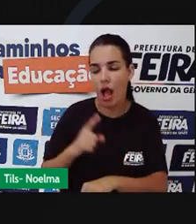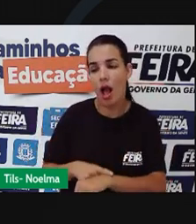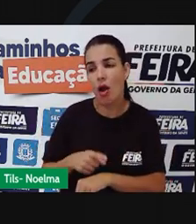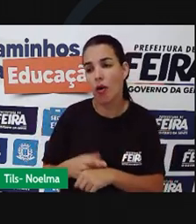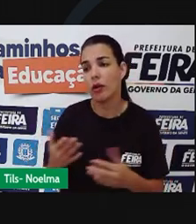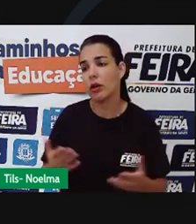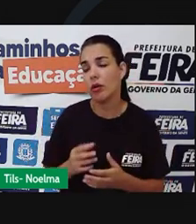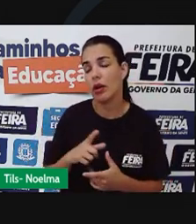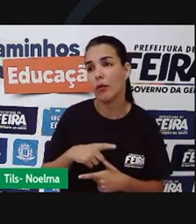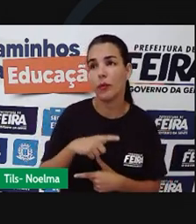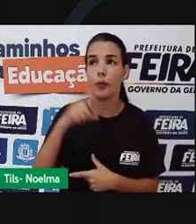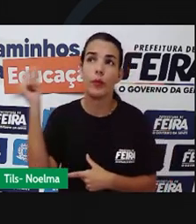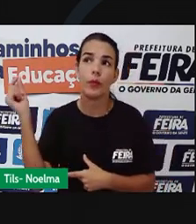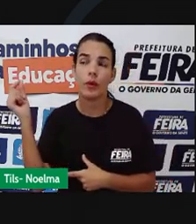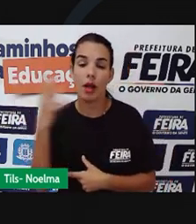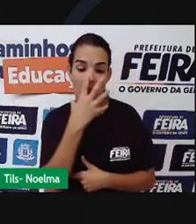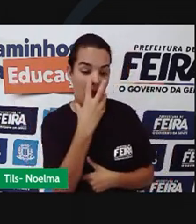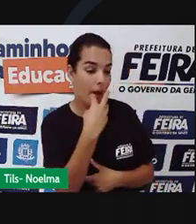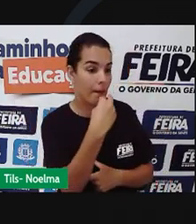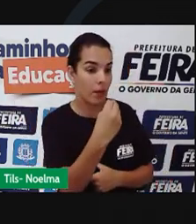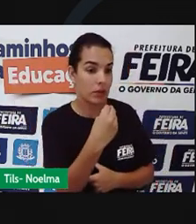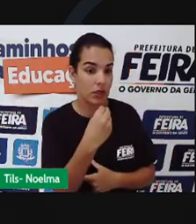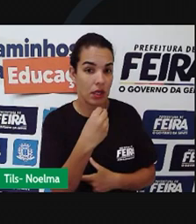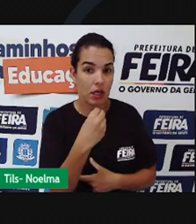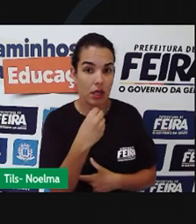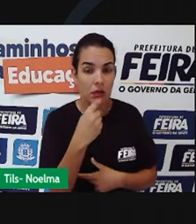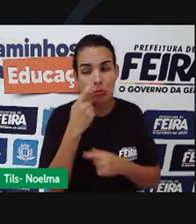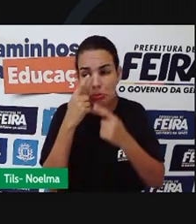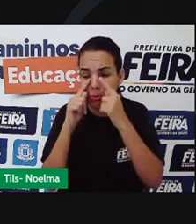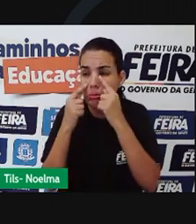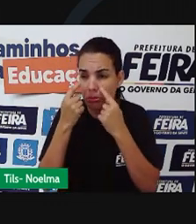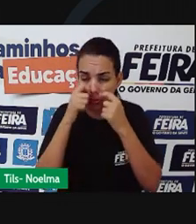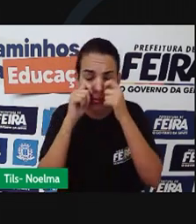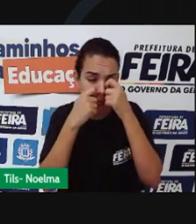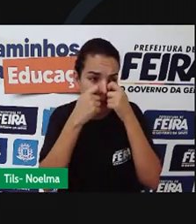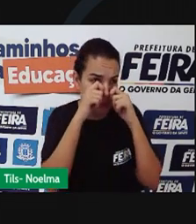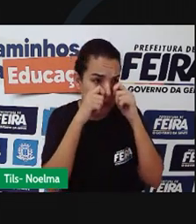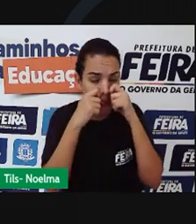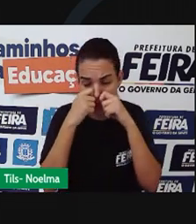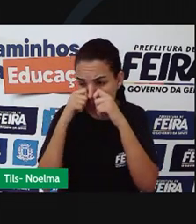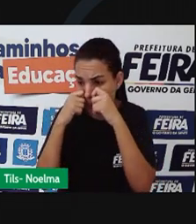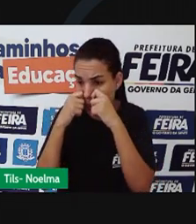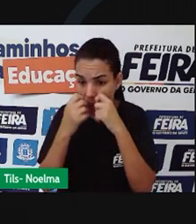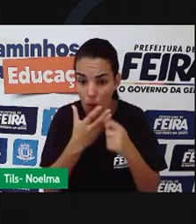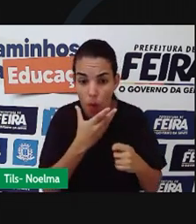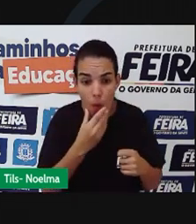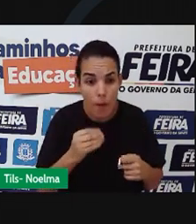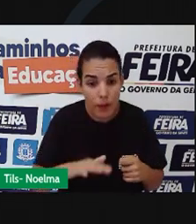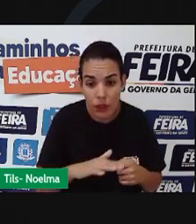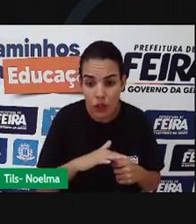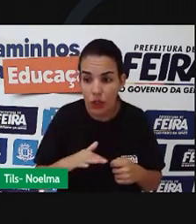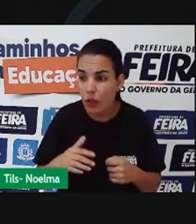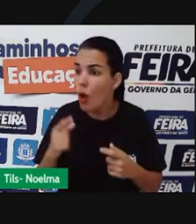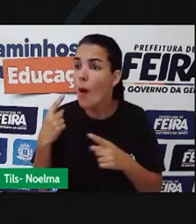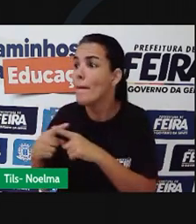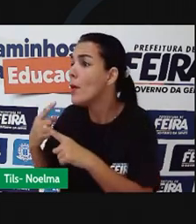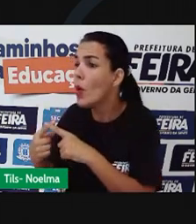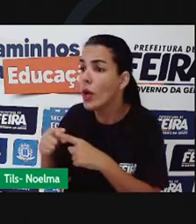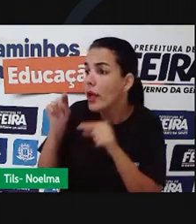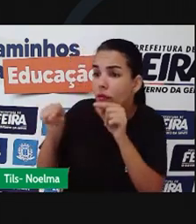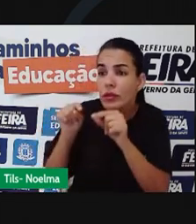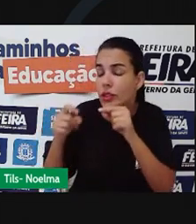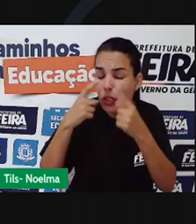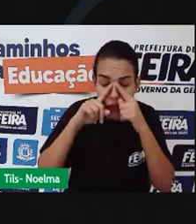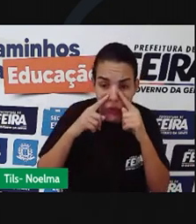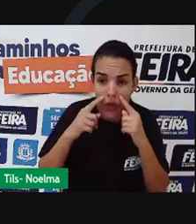de partir. A raposa, a raposa começou a chorar. O menino ficou desesperado. Por que choras? O que eu